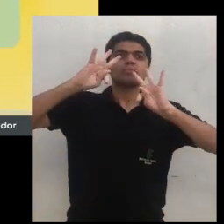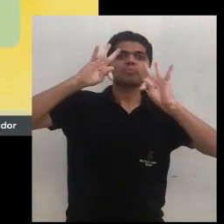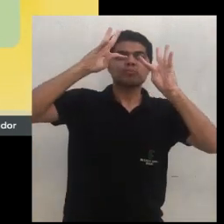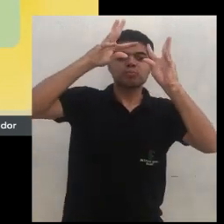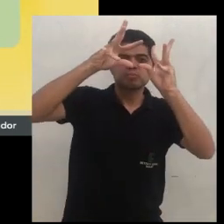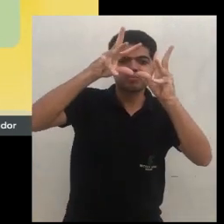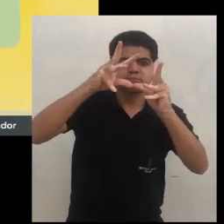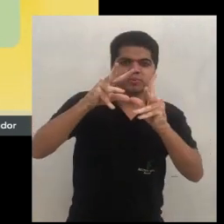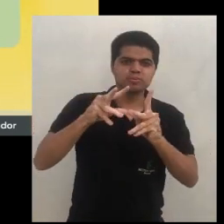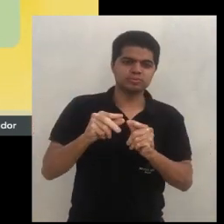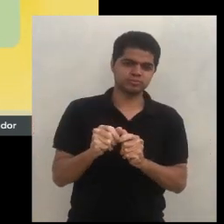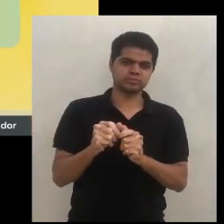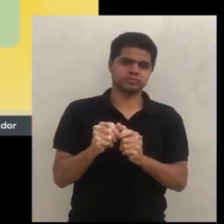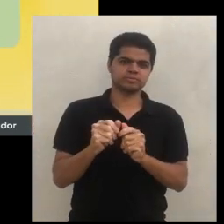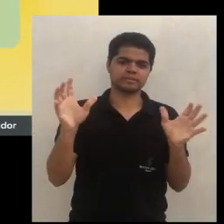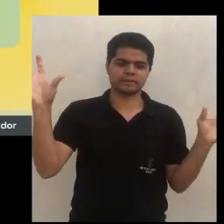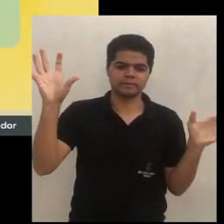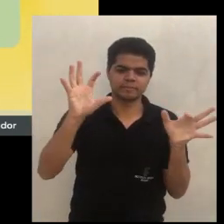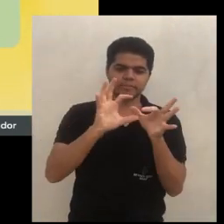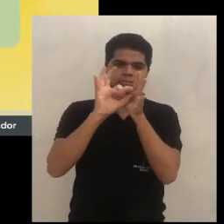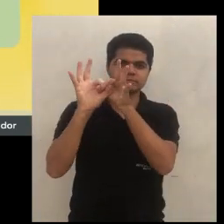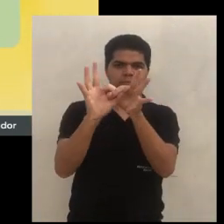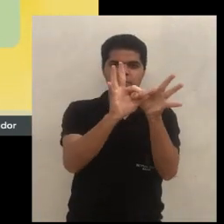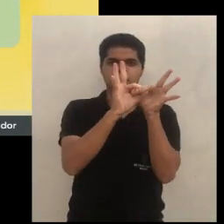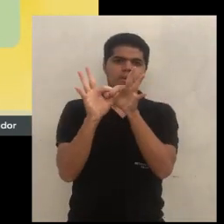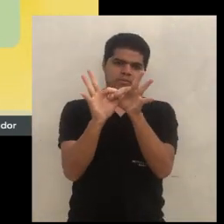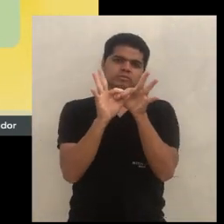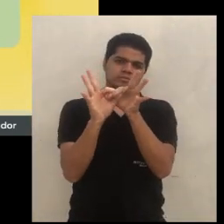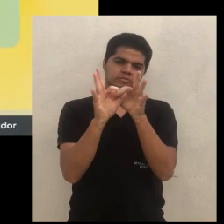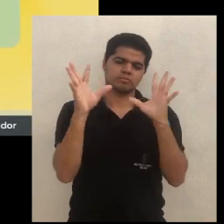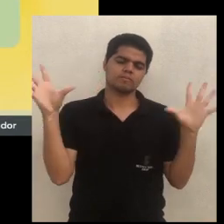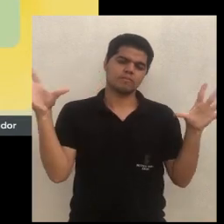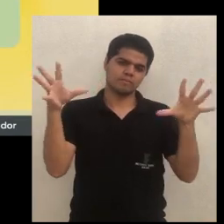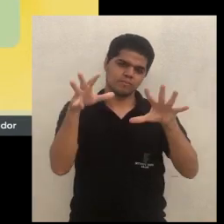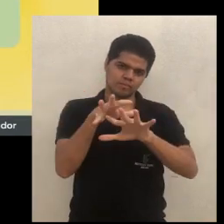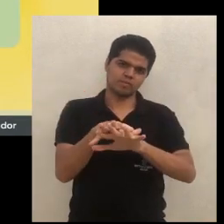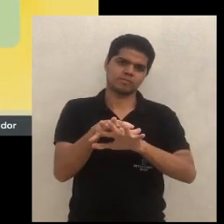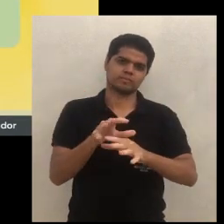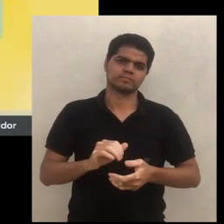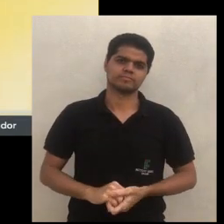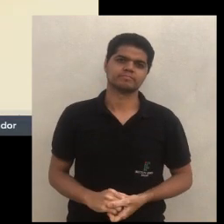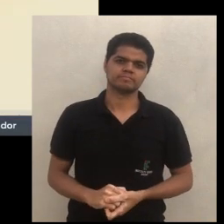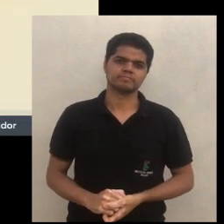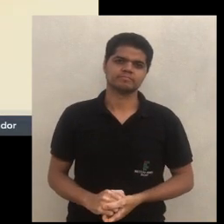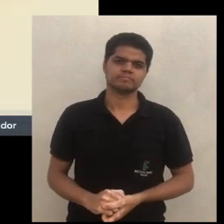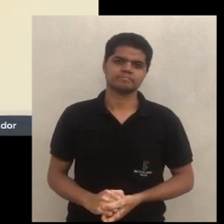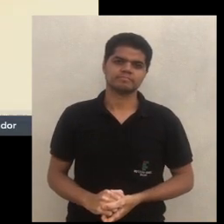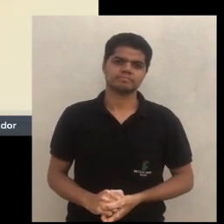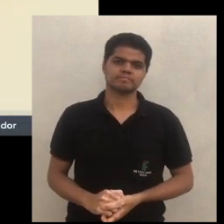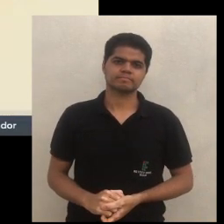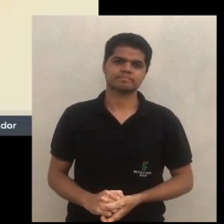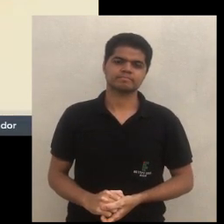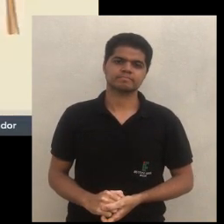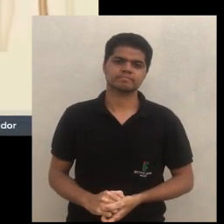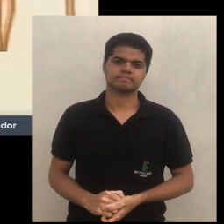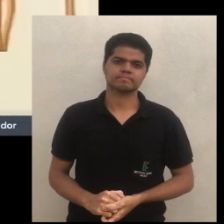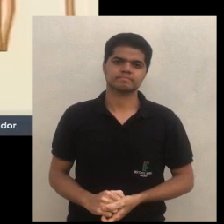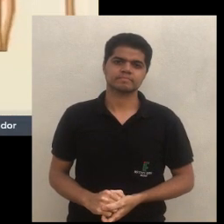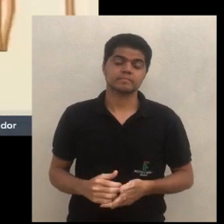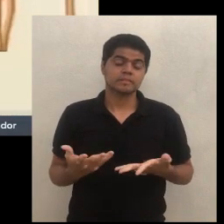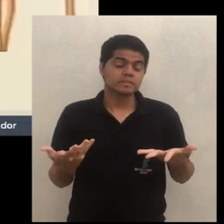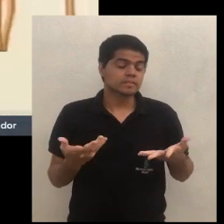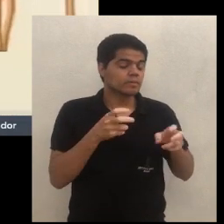interagindo. É a paisagem como um todo, todos eles interagindo. Então